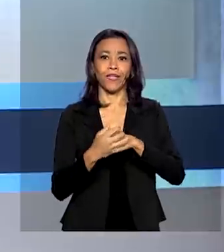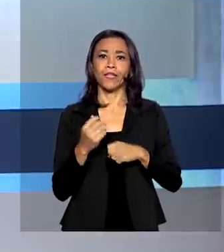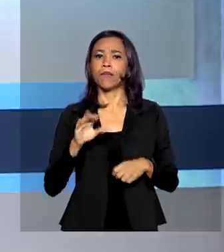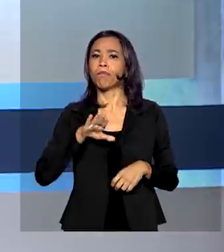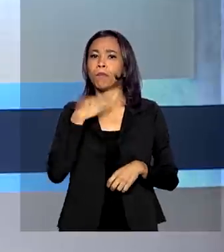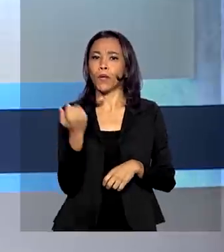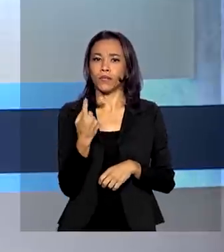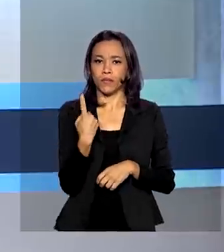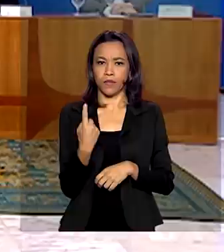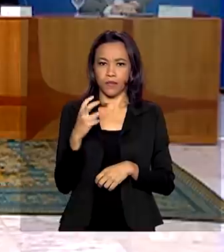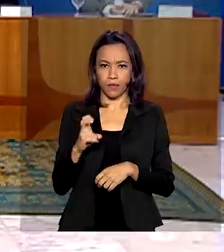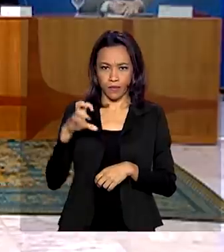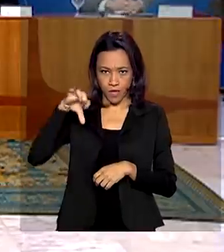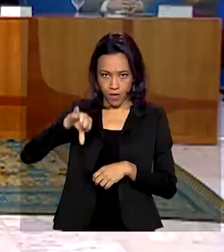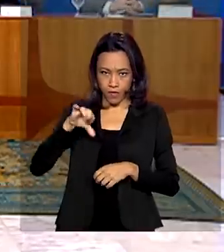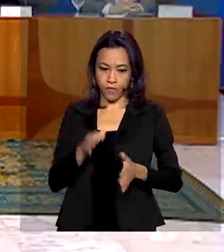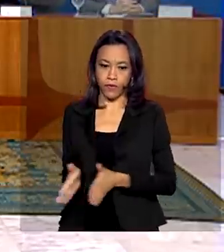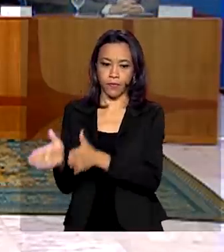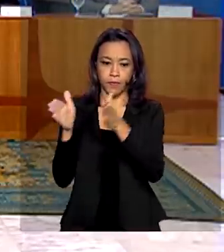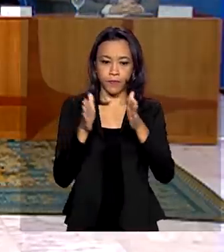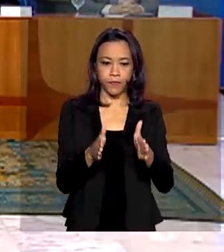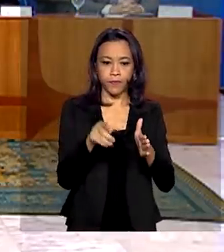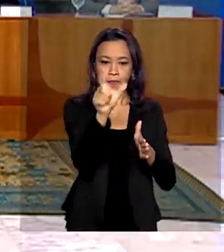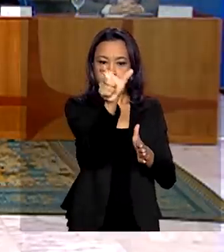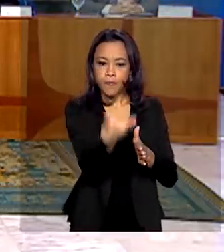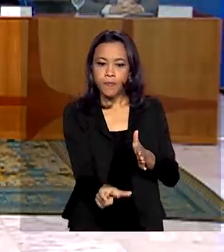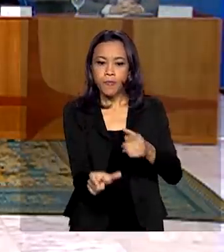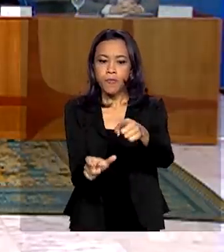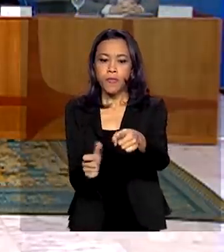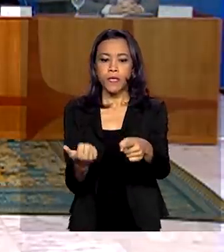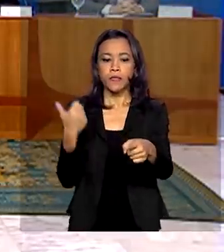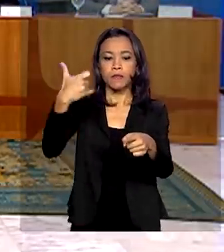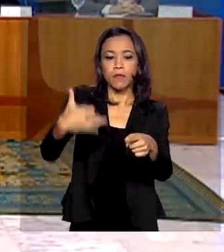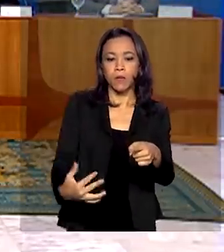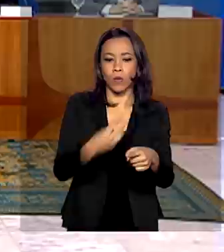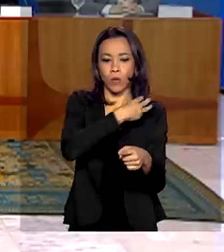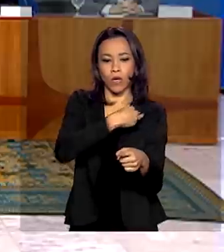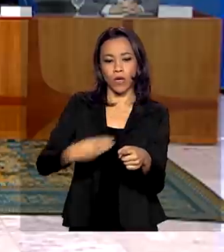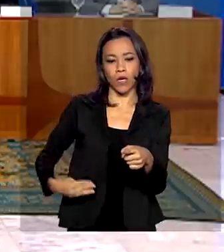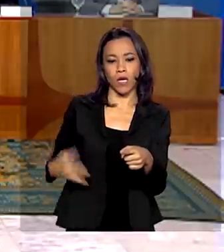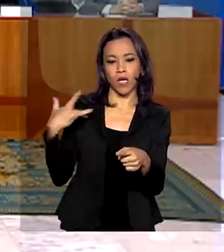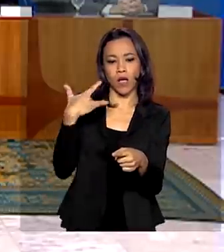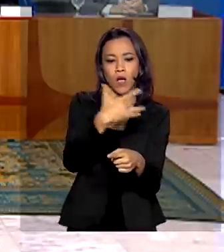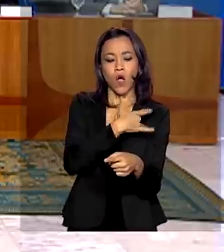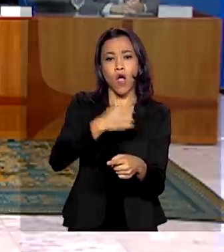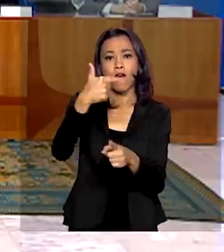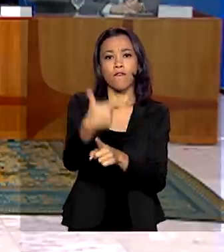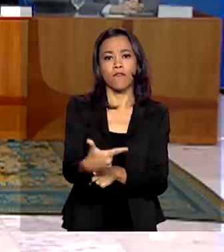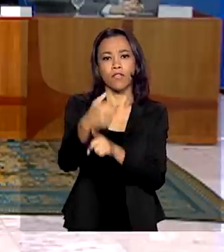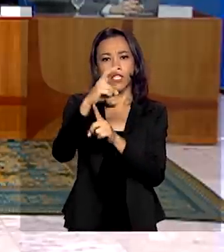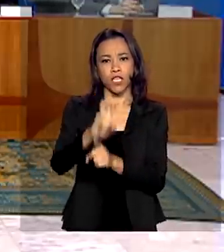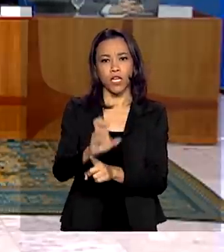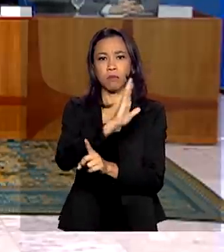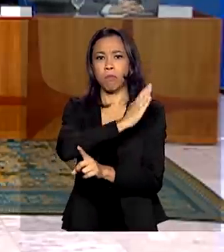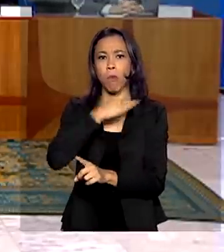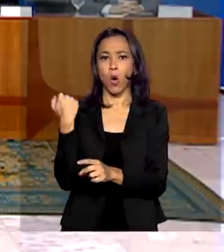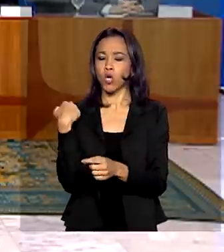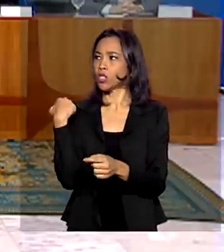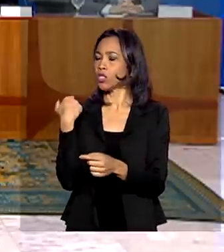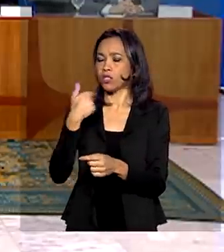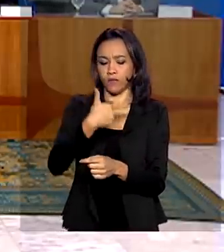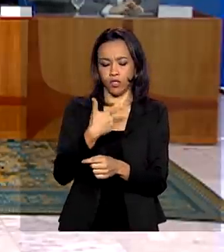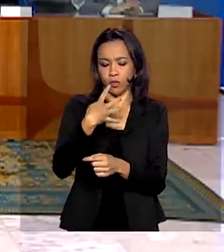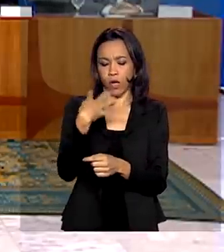mortes. Segundo o Ministério da Saúde, foram 23 mortes registradas nas últimas